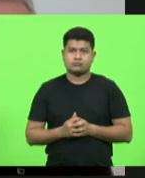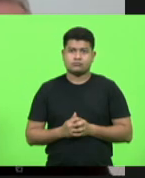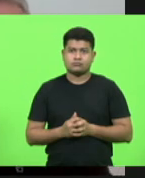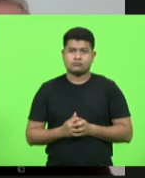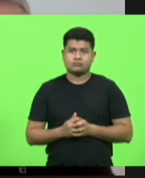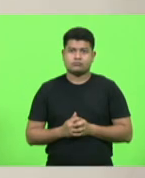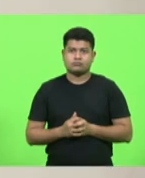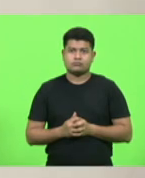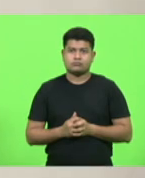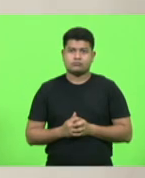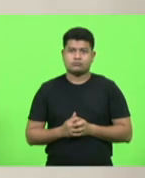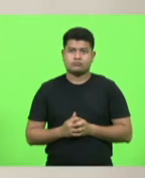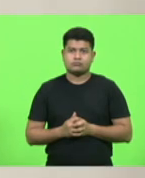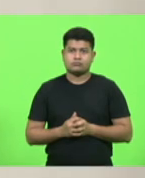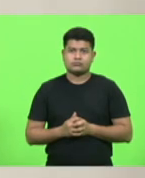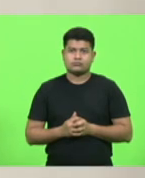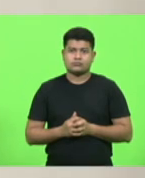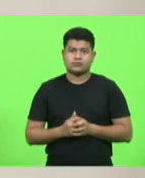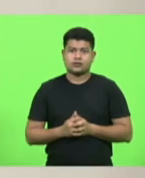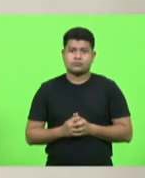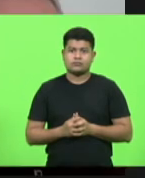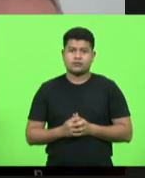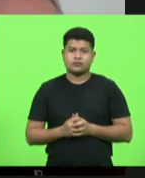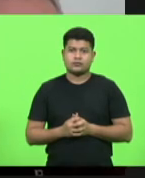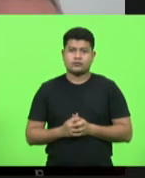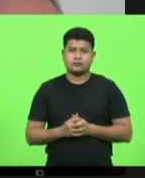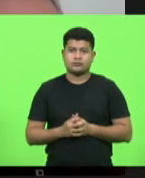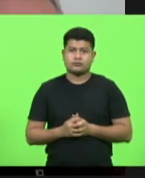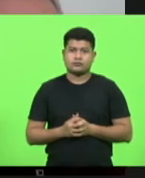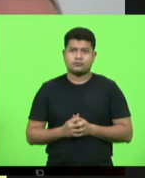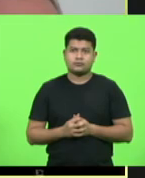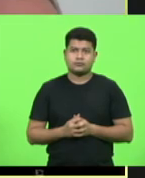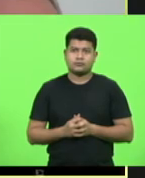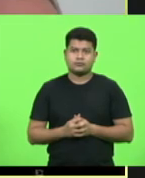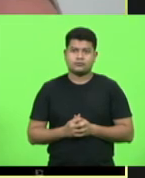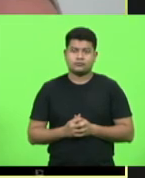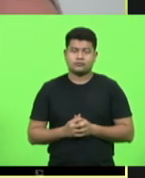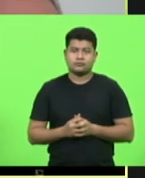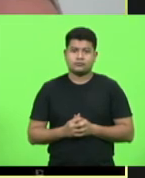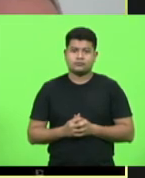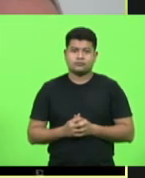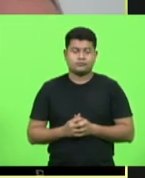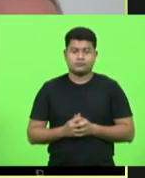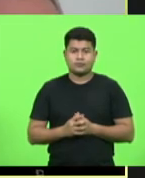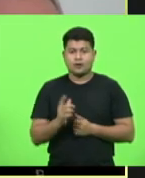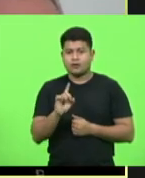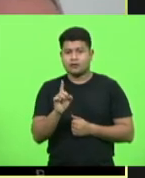o senhor vai utilizar o horário não senhor presidente